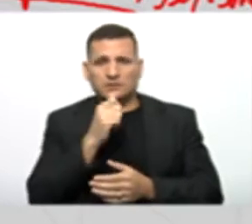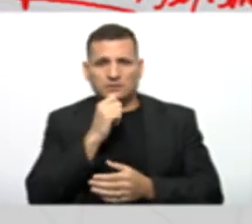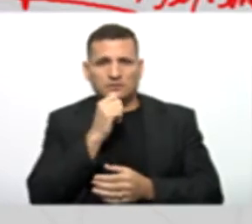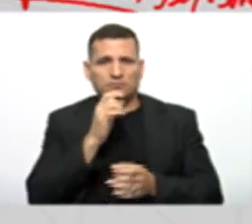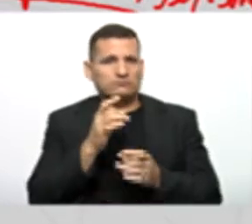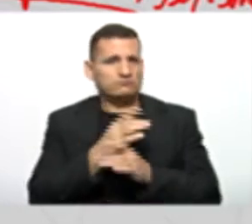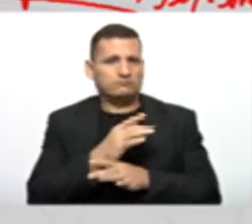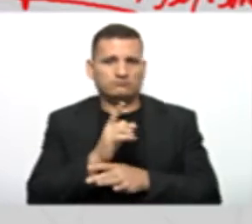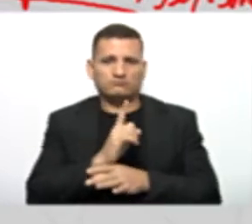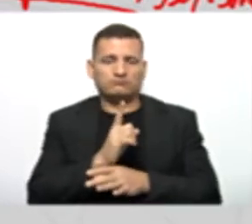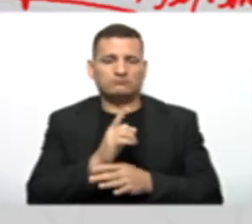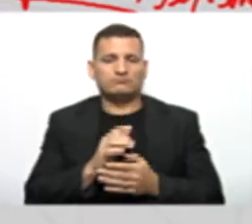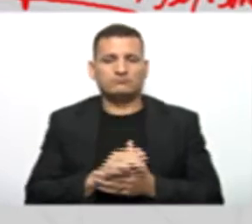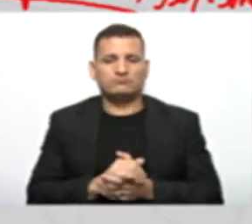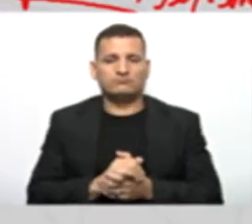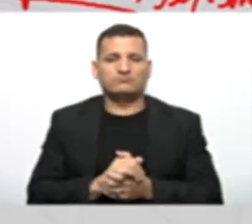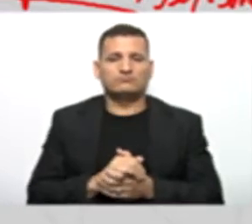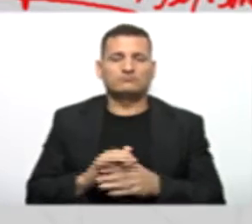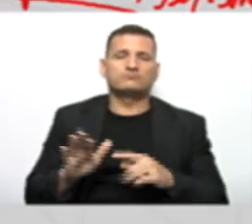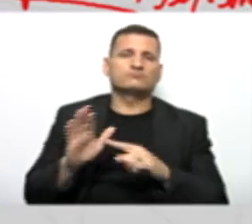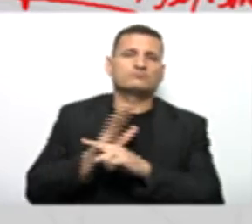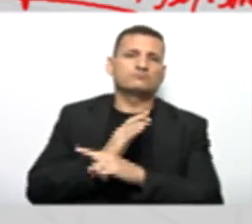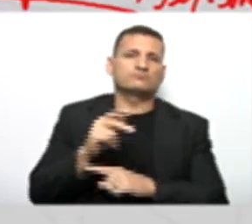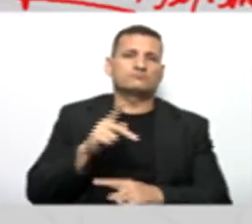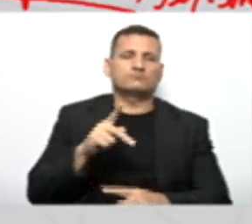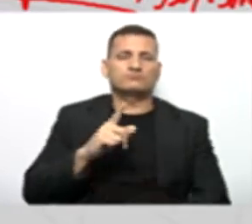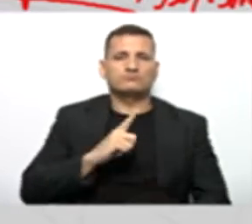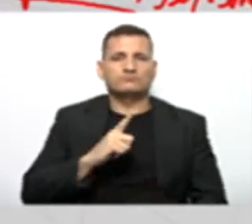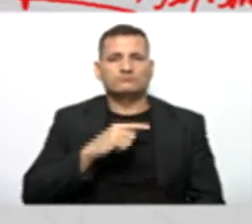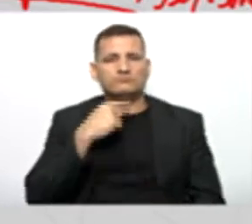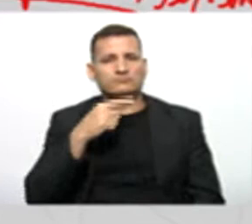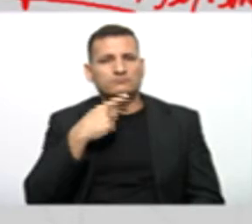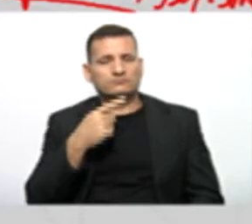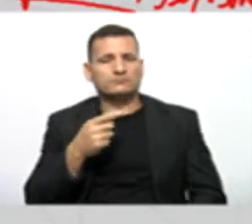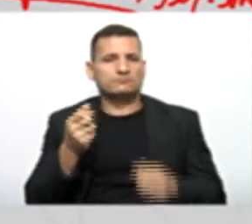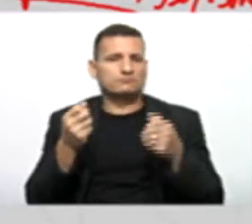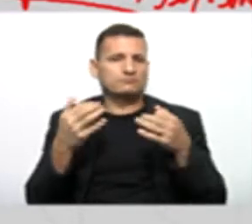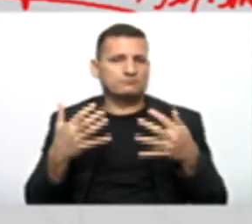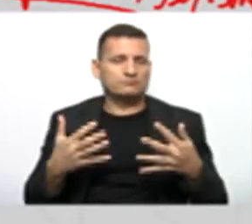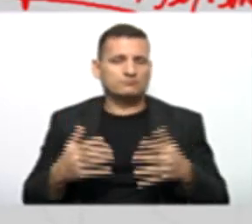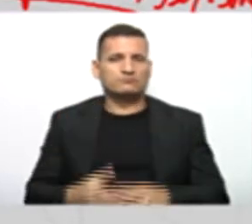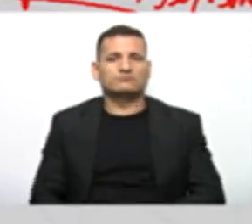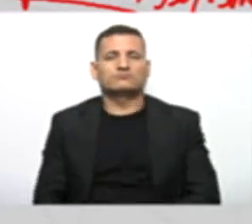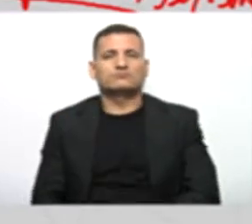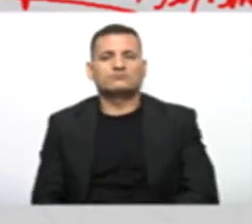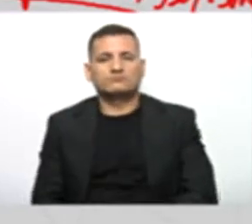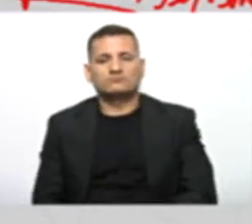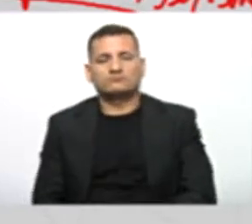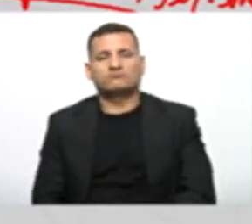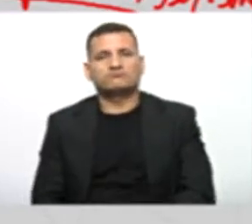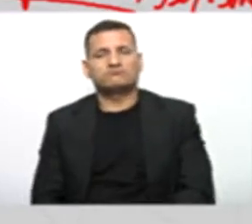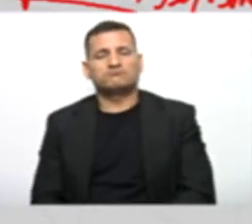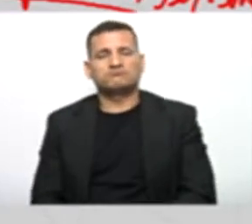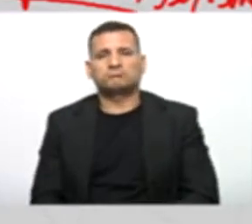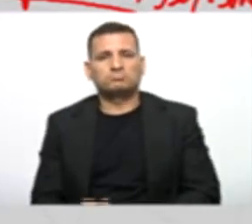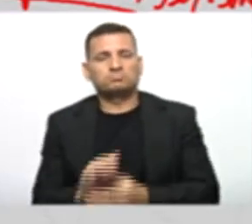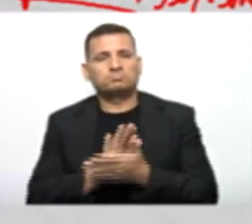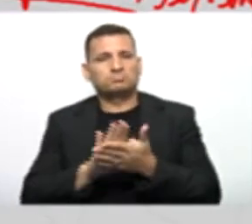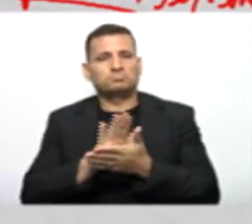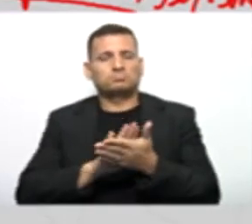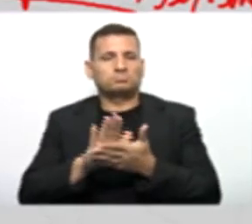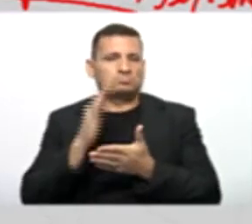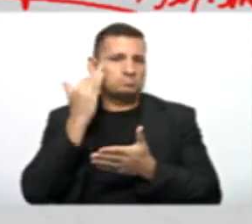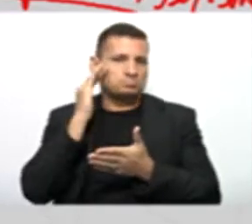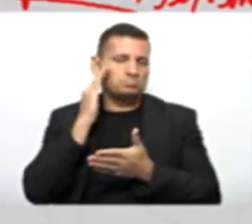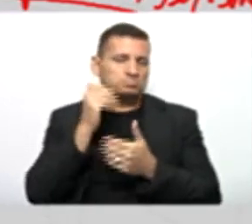nosso programa Professor Jordano Surgiu alguma dúvida Em relação A essa explicação? Professor Nada Tá tranquilo Aqui A galera Tá entendendo